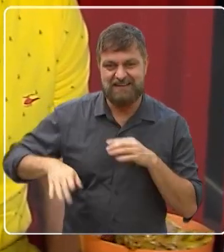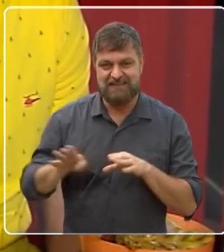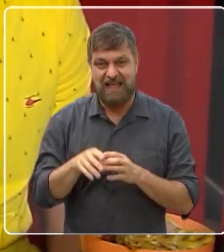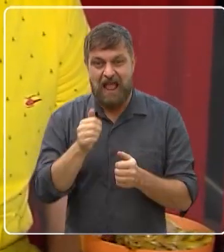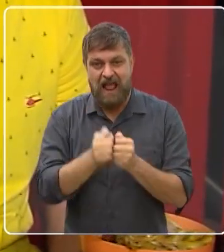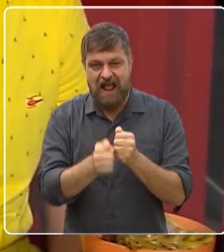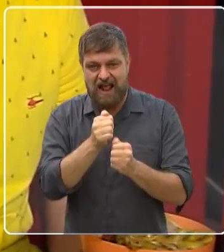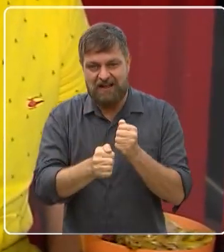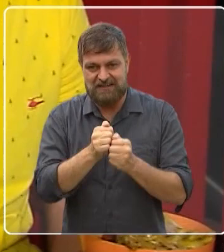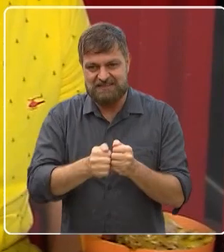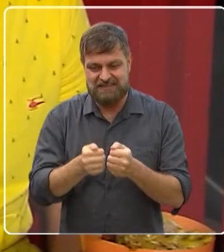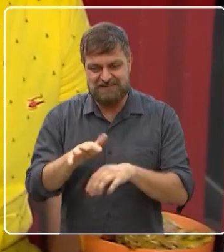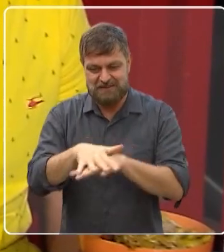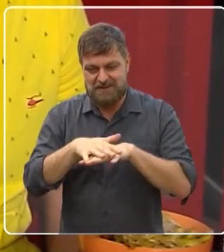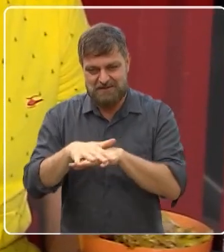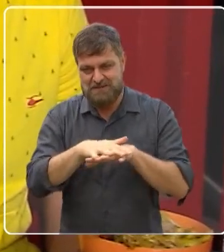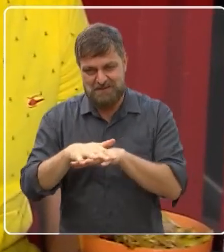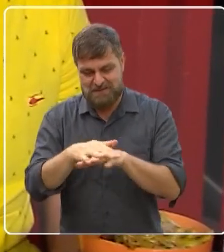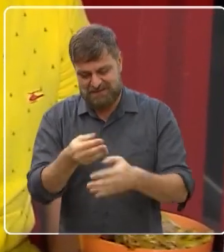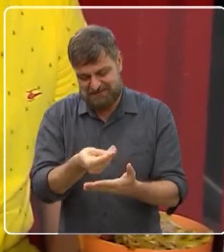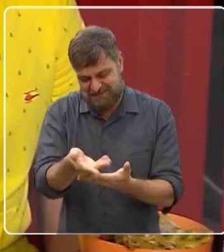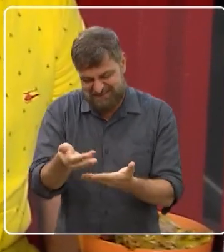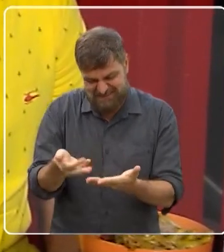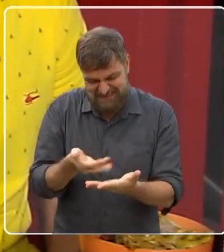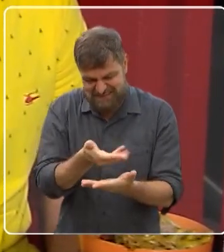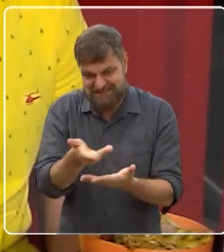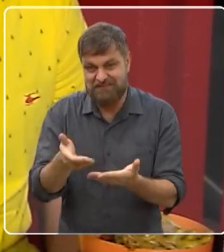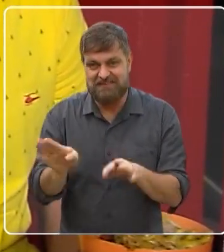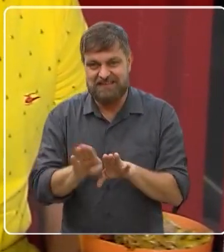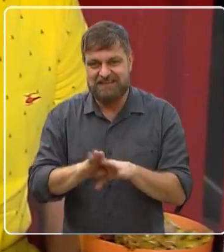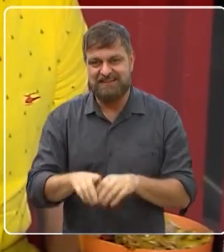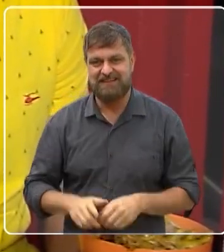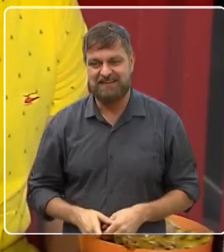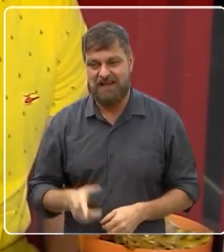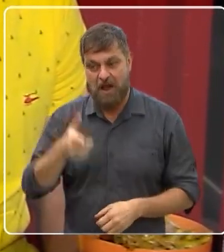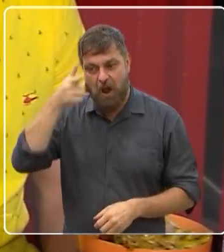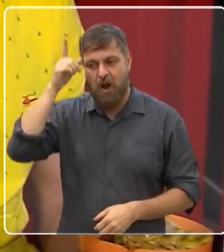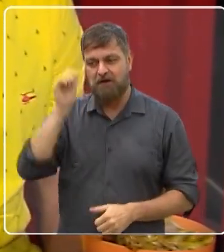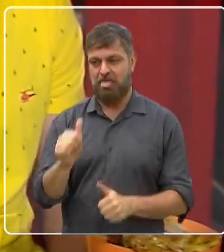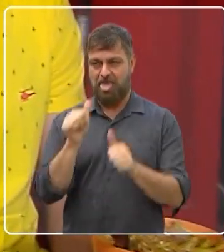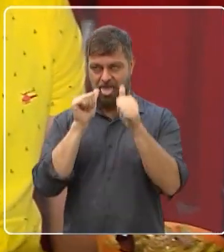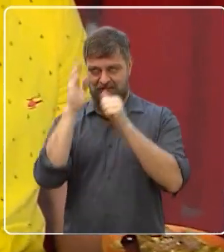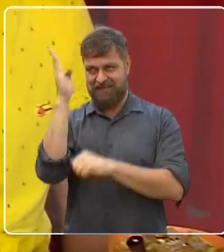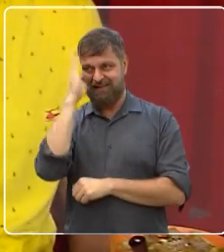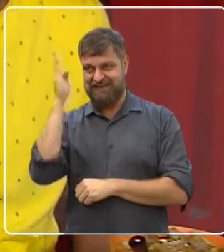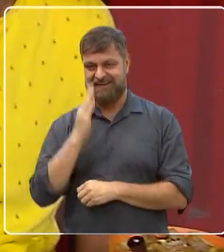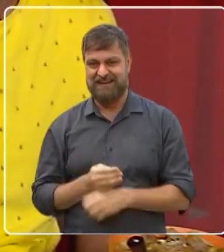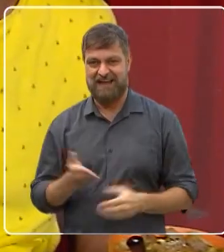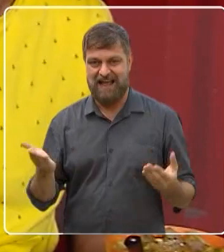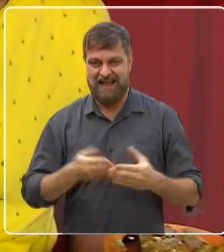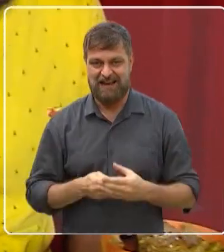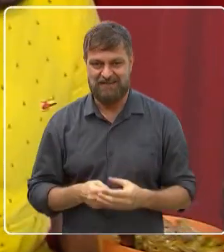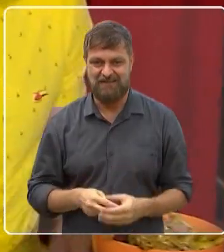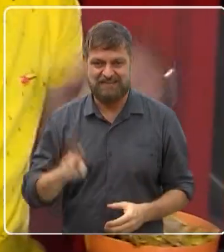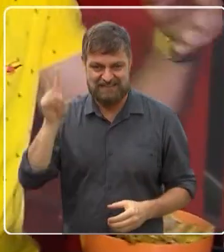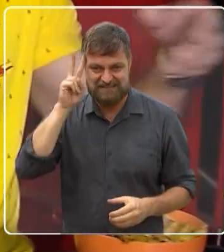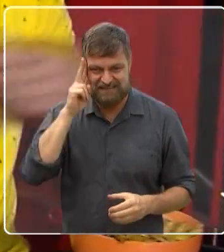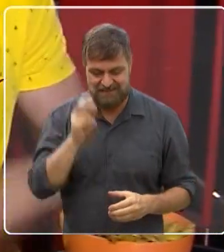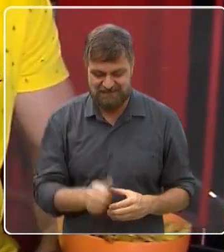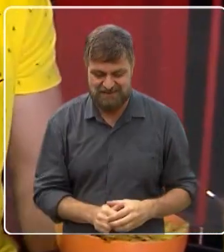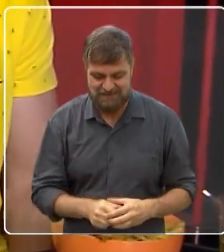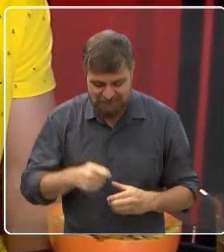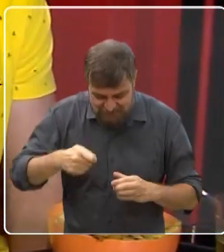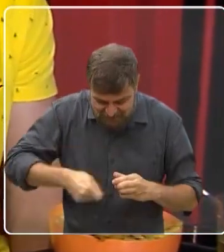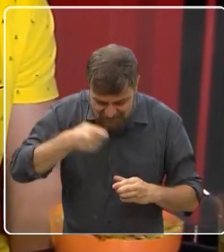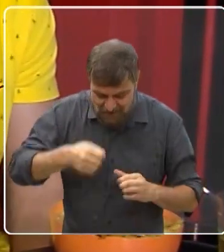arrozinho e uma farinhazinha. Beleza, Tô aqui pra curar a ressaca de ontem. E tomando uma cervejinha então,